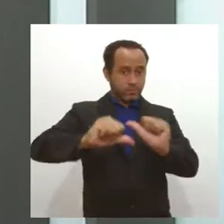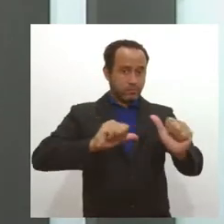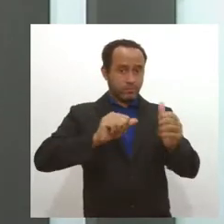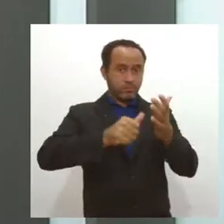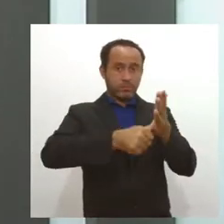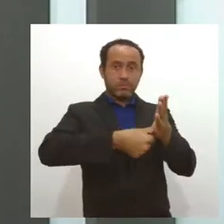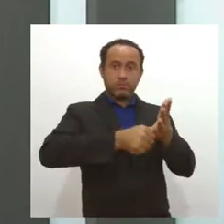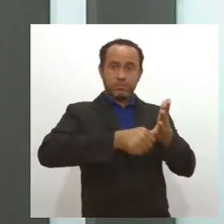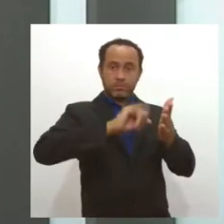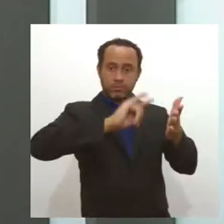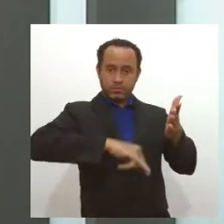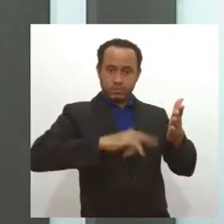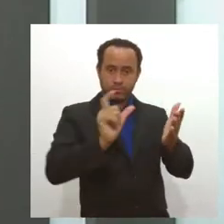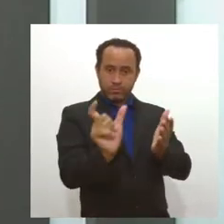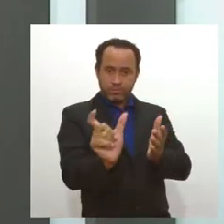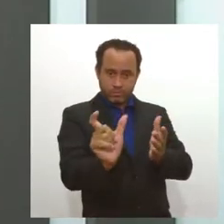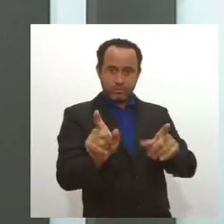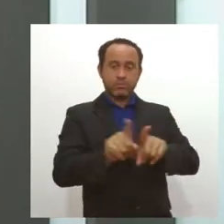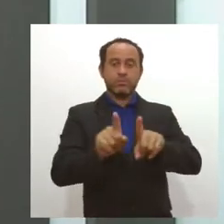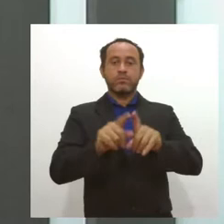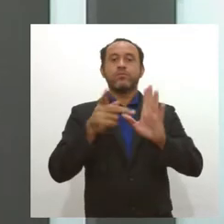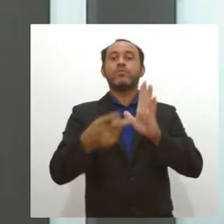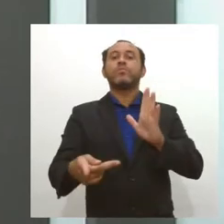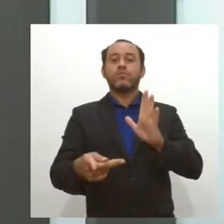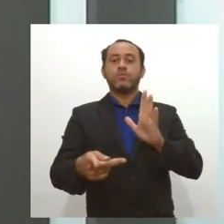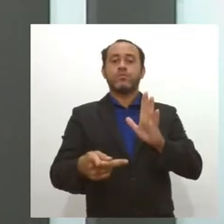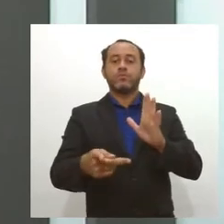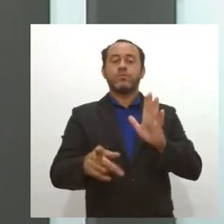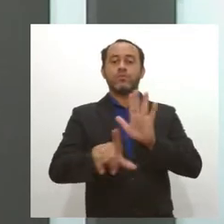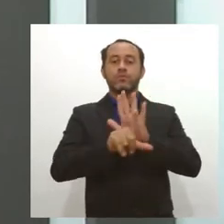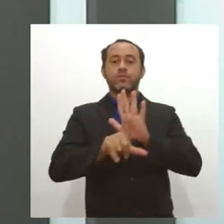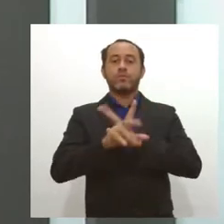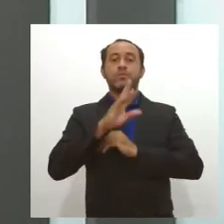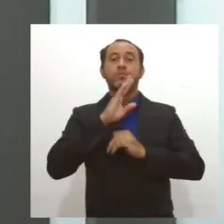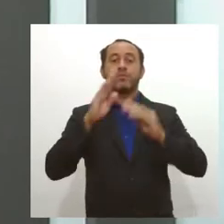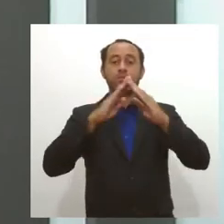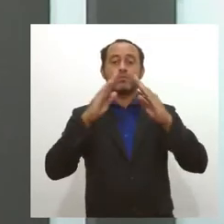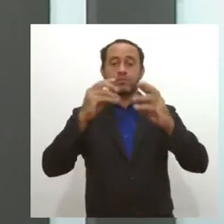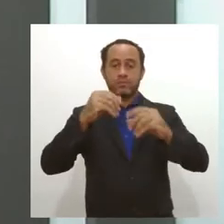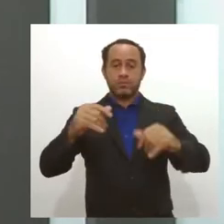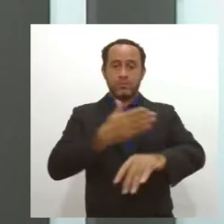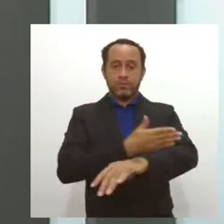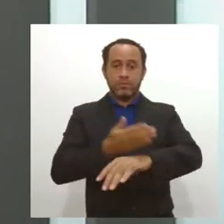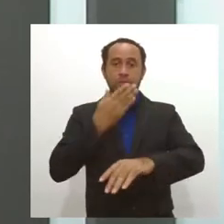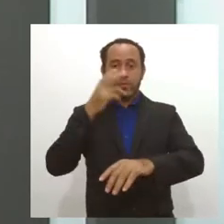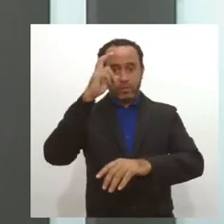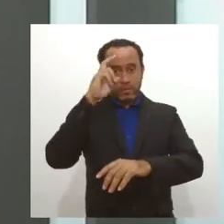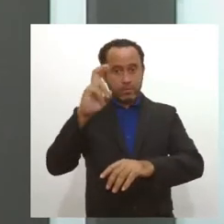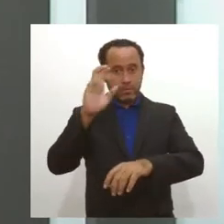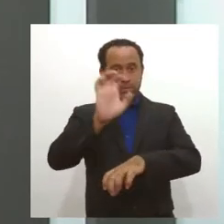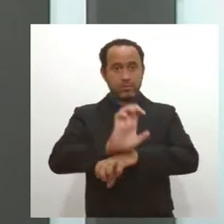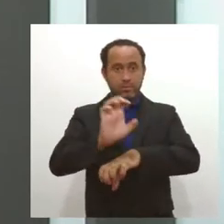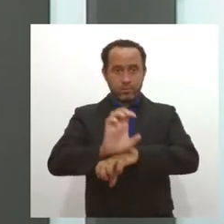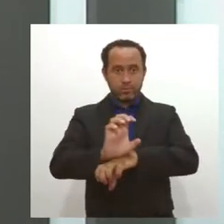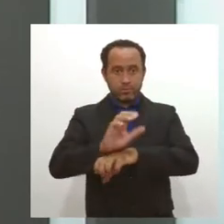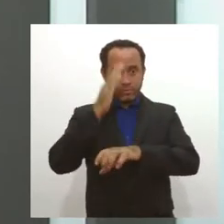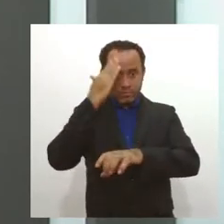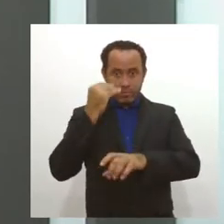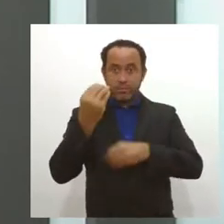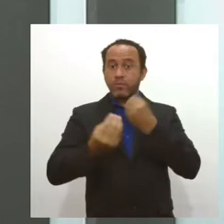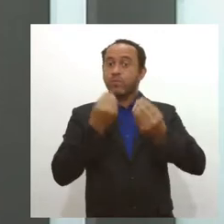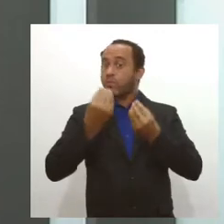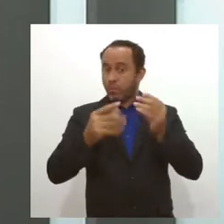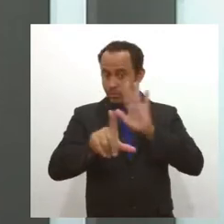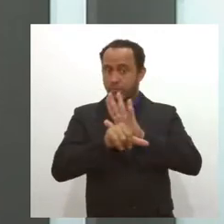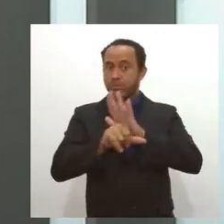carteira de identidade e o projeto de lei que reconhece as casas de farinha como patrimônio cultural do Estado. Você vai saber como essa lei